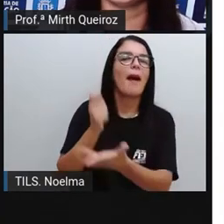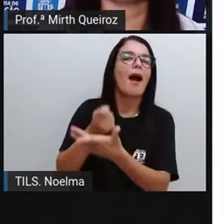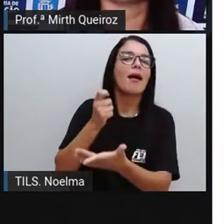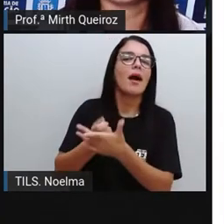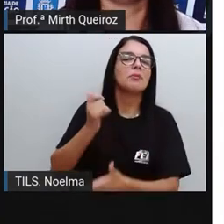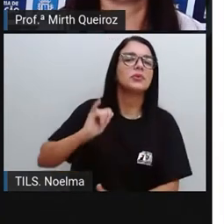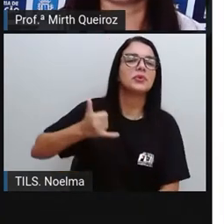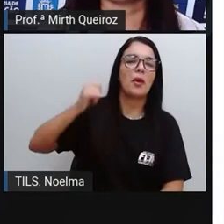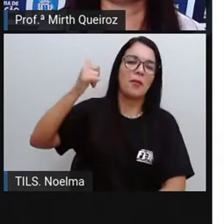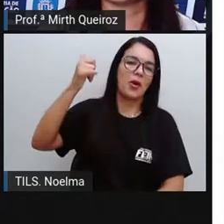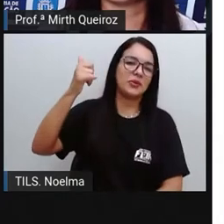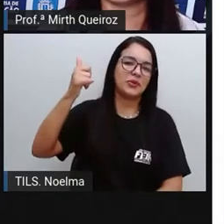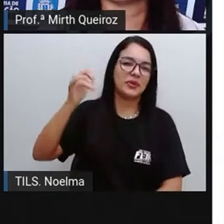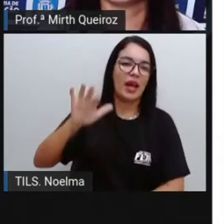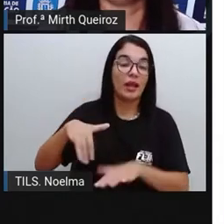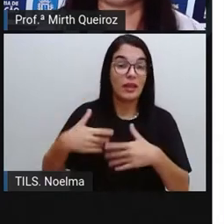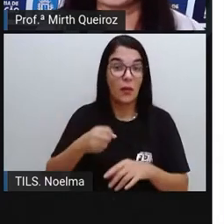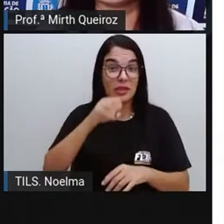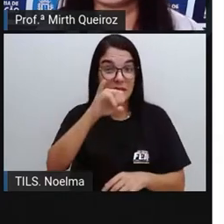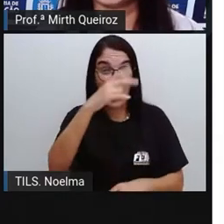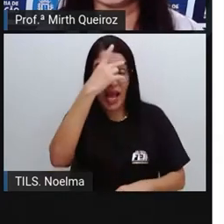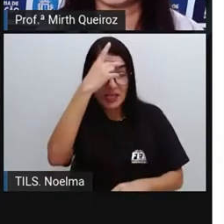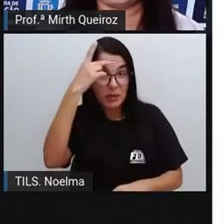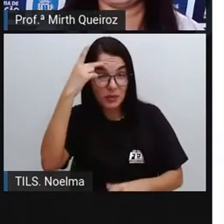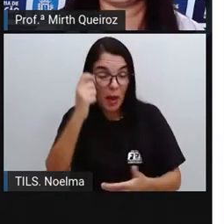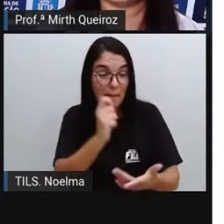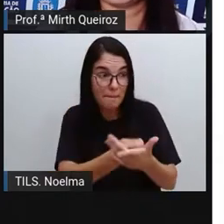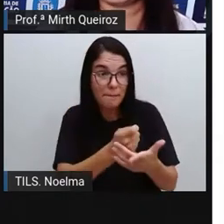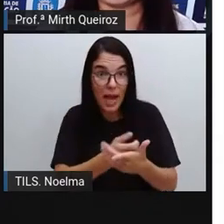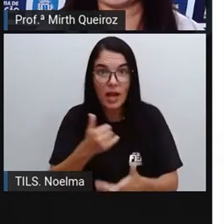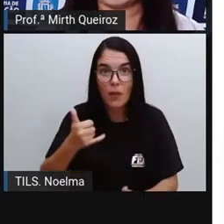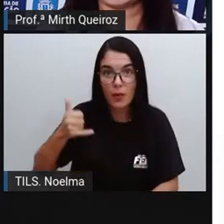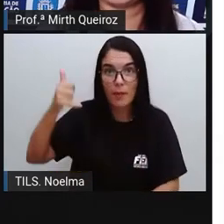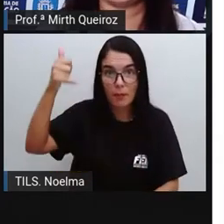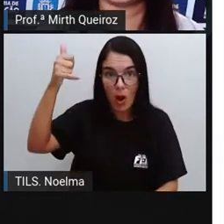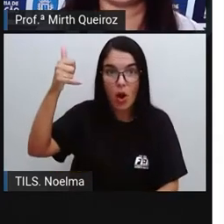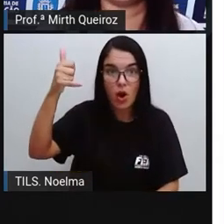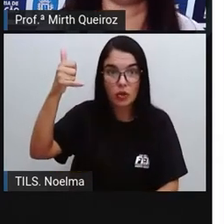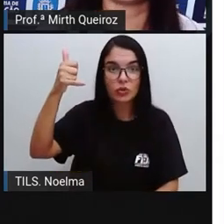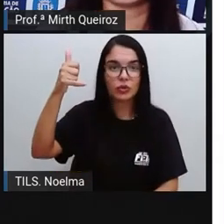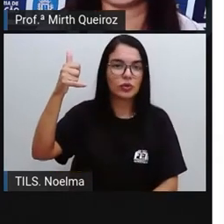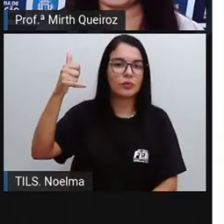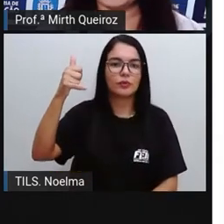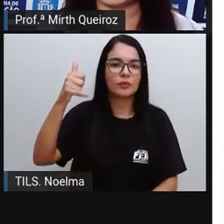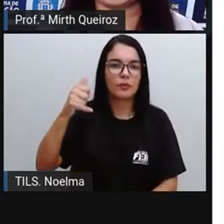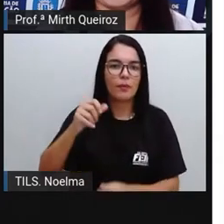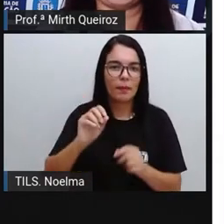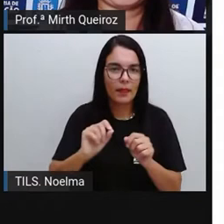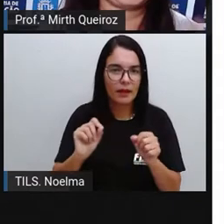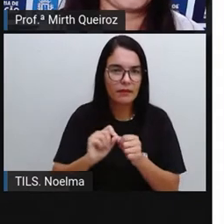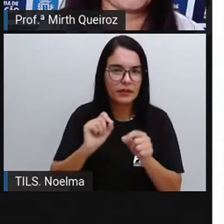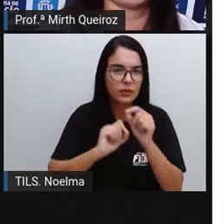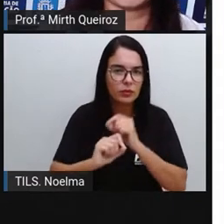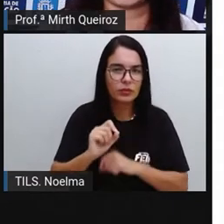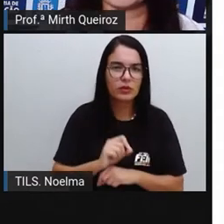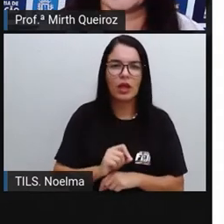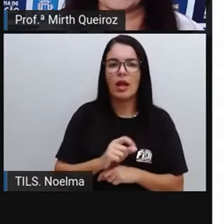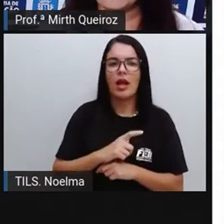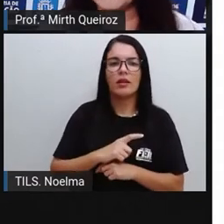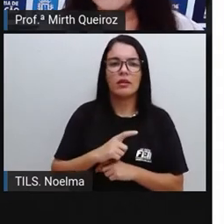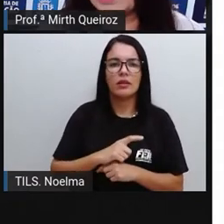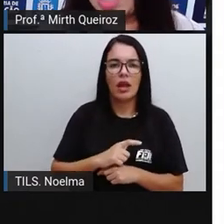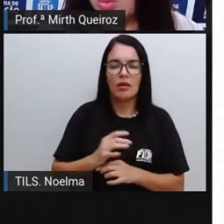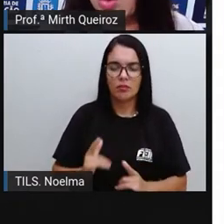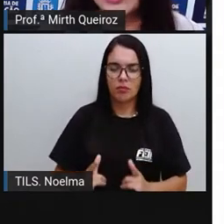impostos Já que as pessoas pagam por esses serviços Através desse tipo de tributos Como os impostos pedial, territorial,